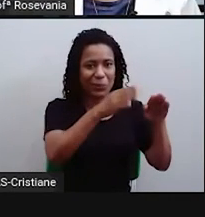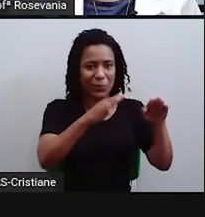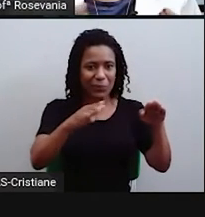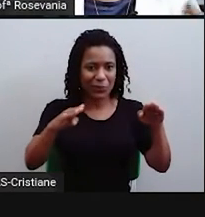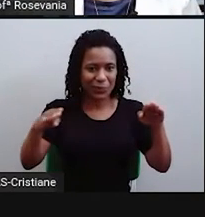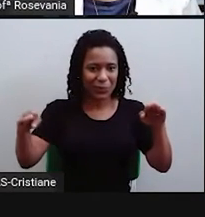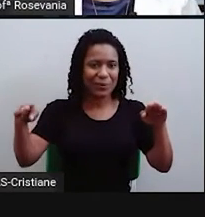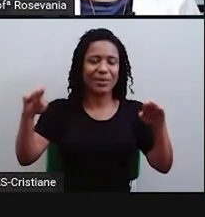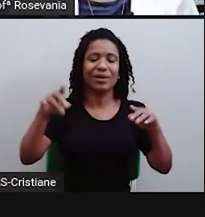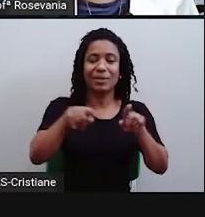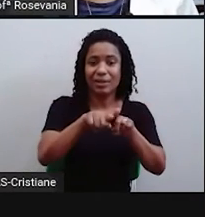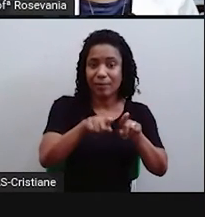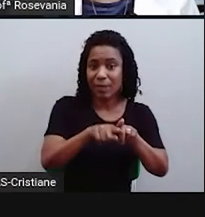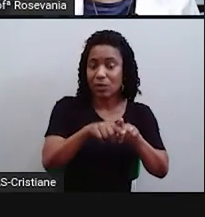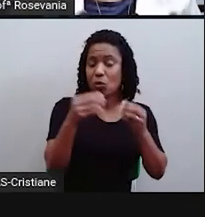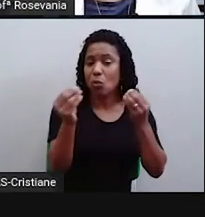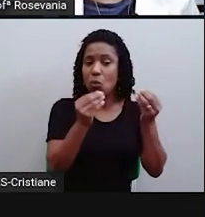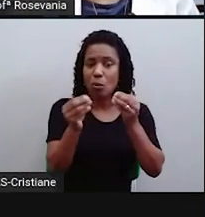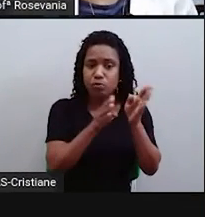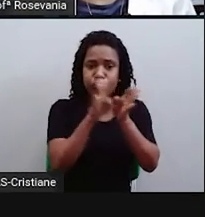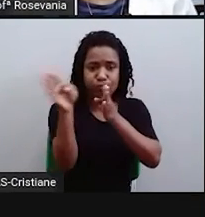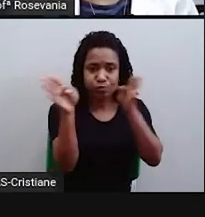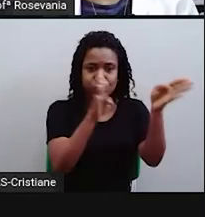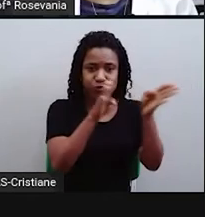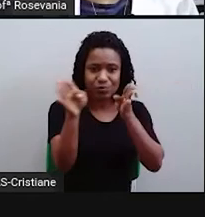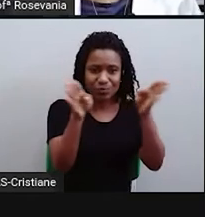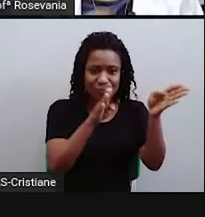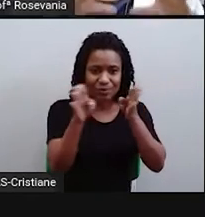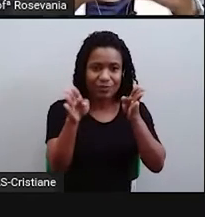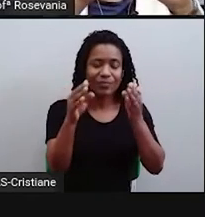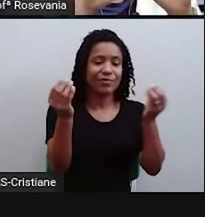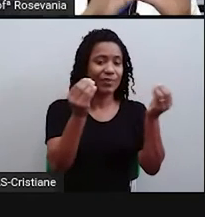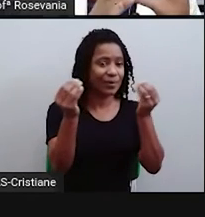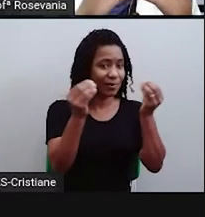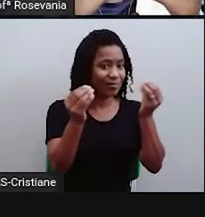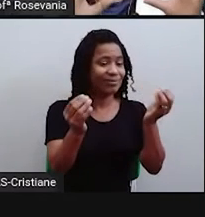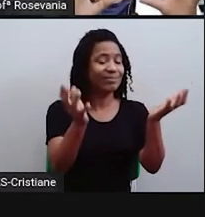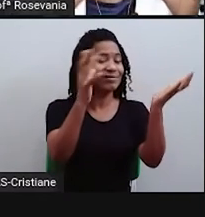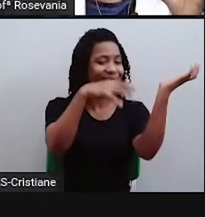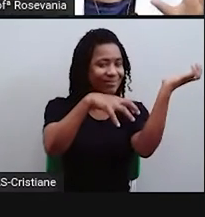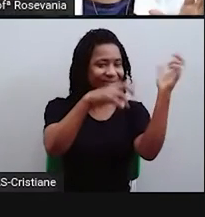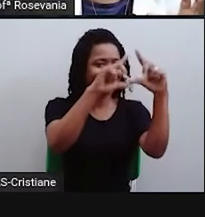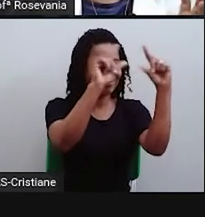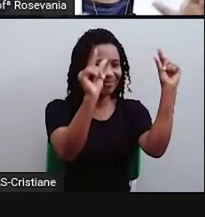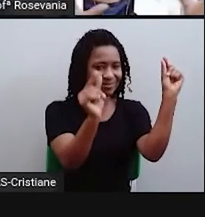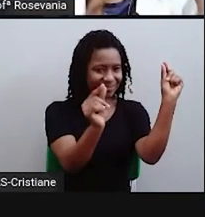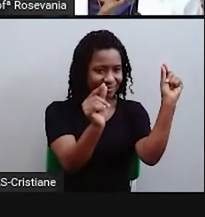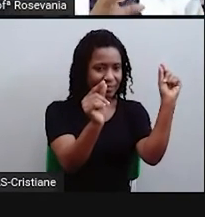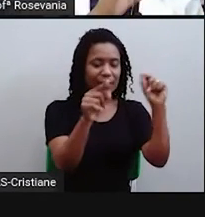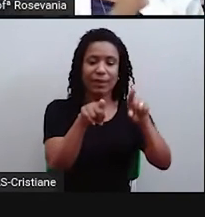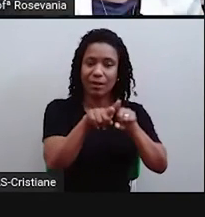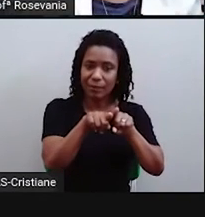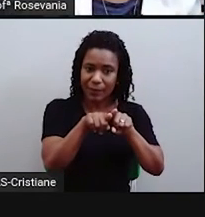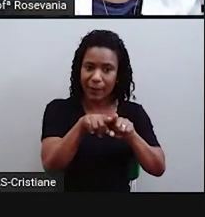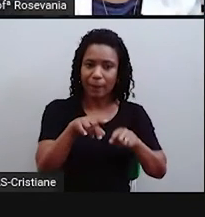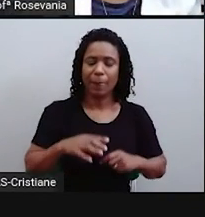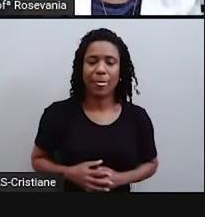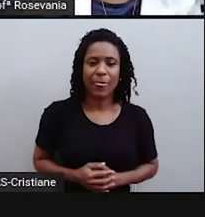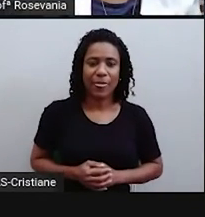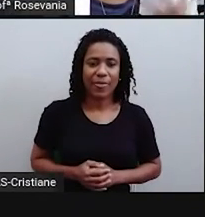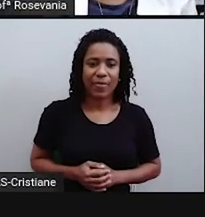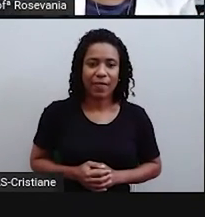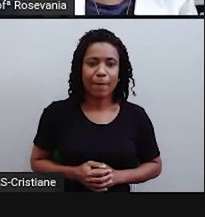coração político do país, representado por Brasil. Então, esses são os critérios que a gente utilizou para essa